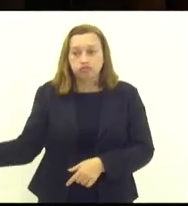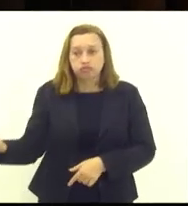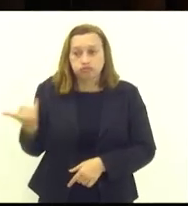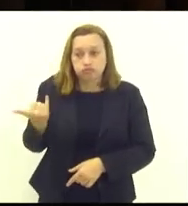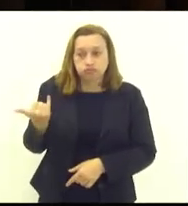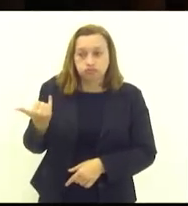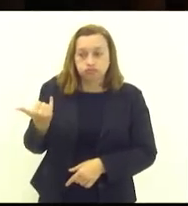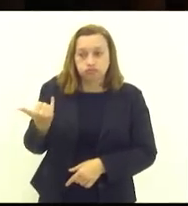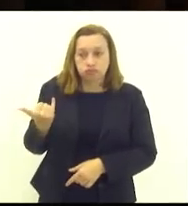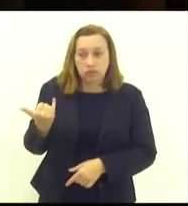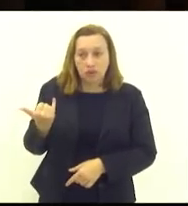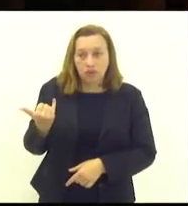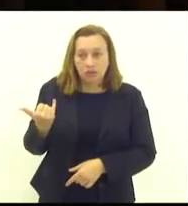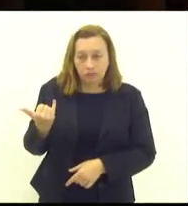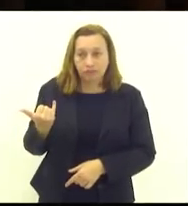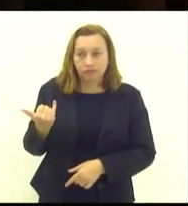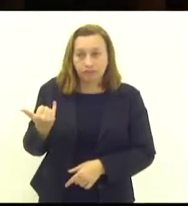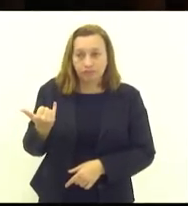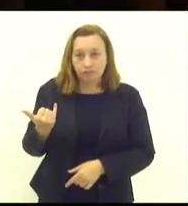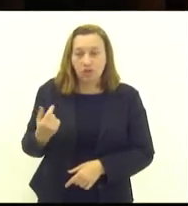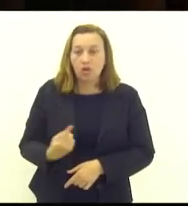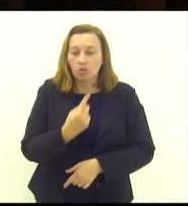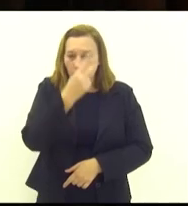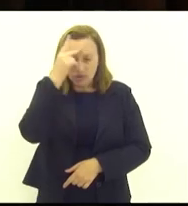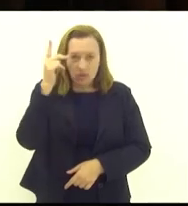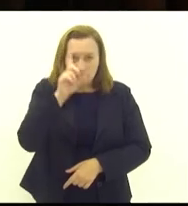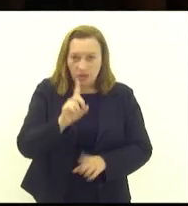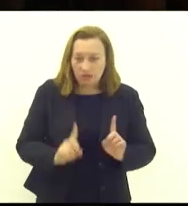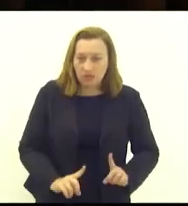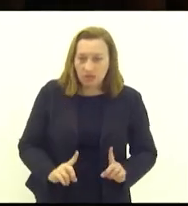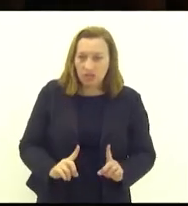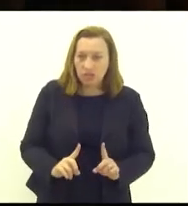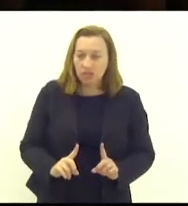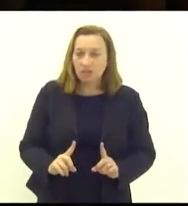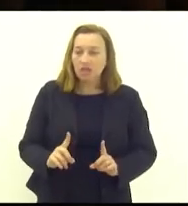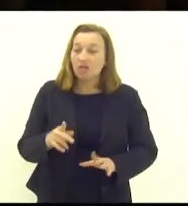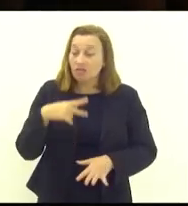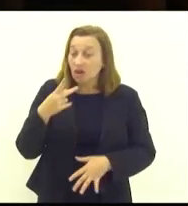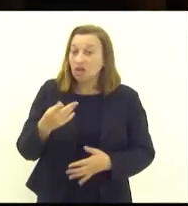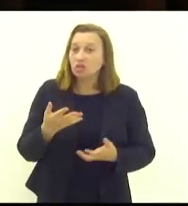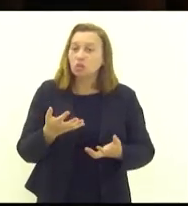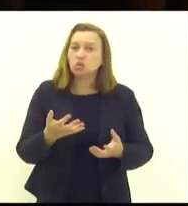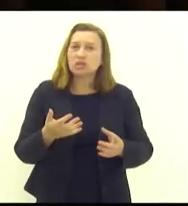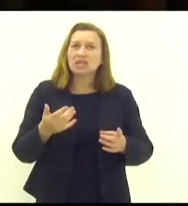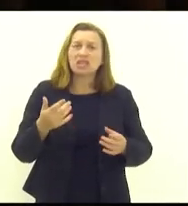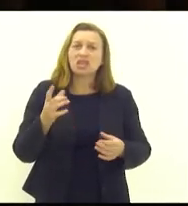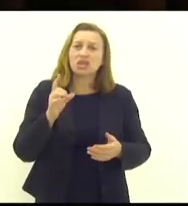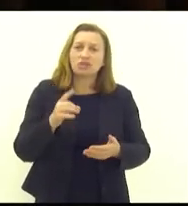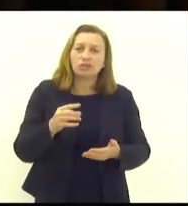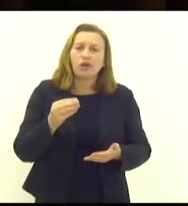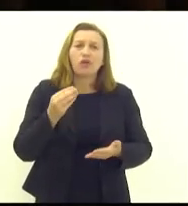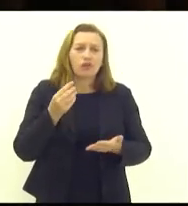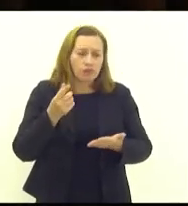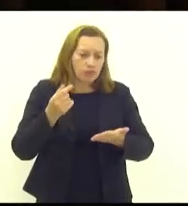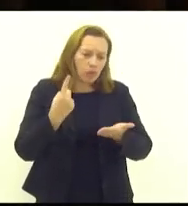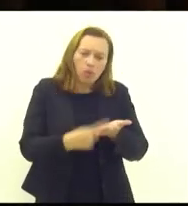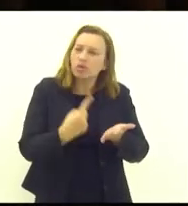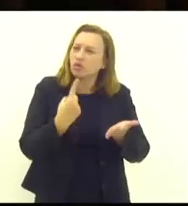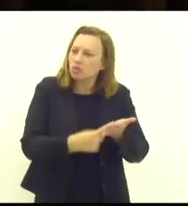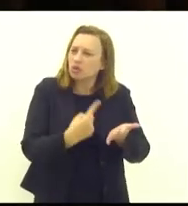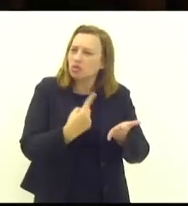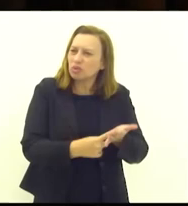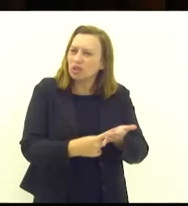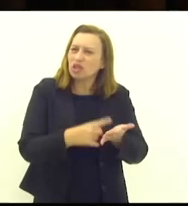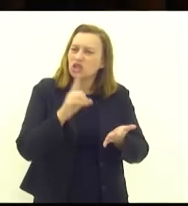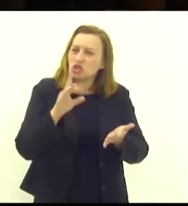de um portador de deficiência que tentou agendar e só está marcando a perícia para o ano que vem.